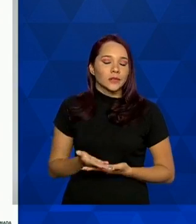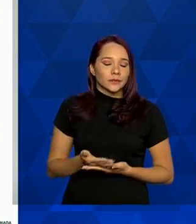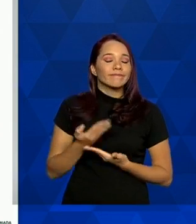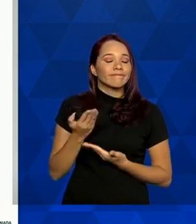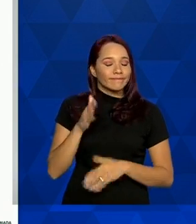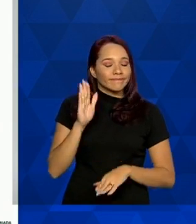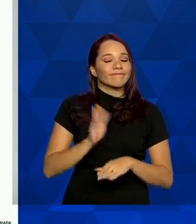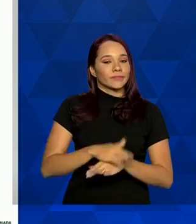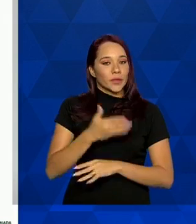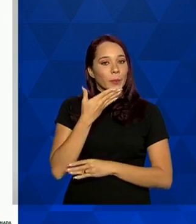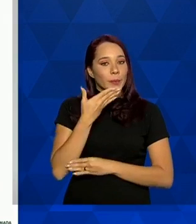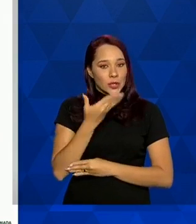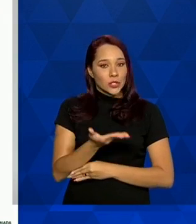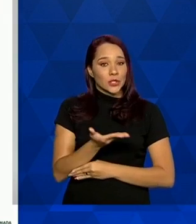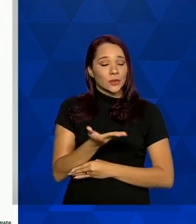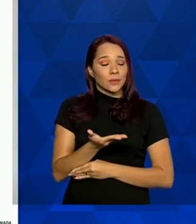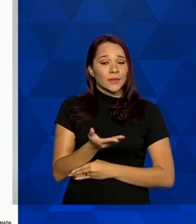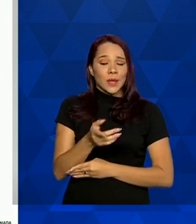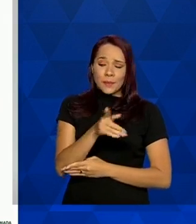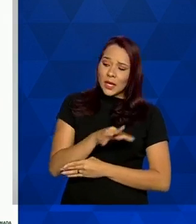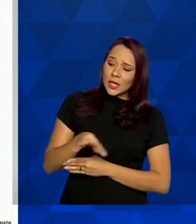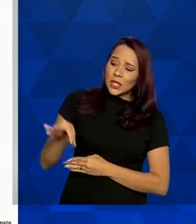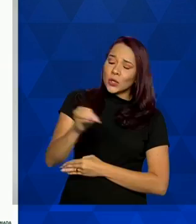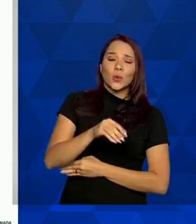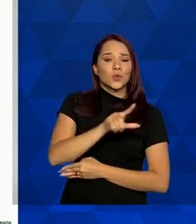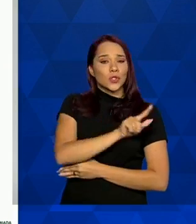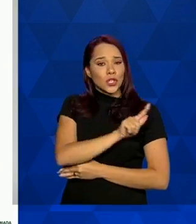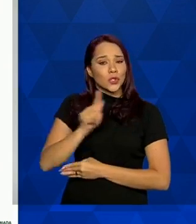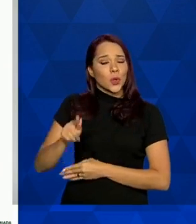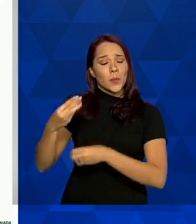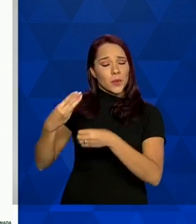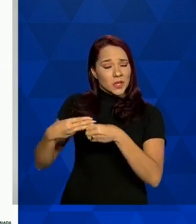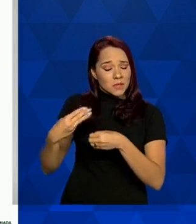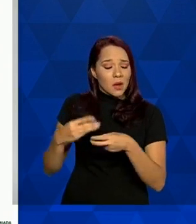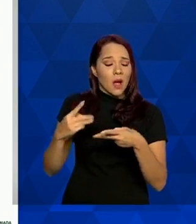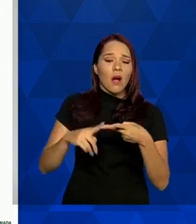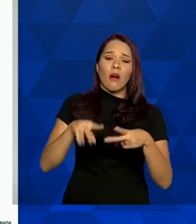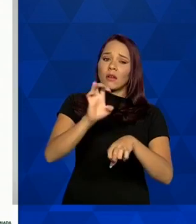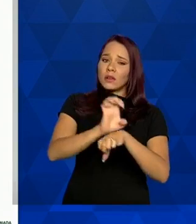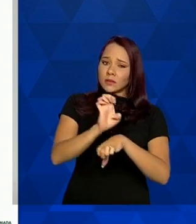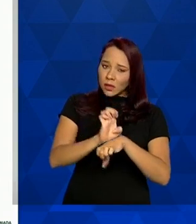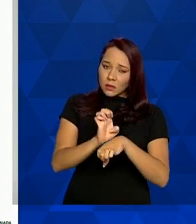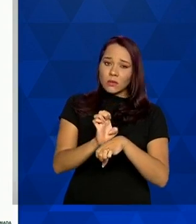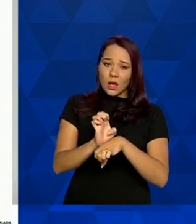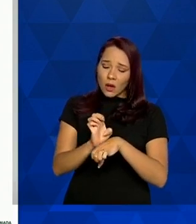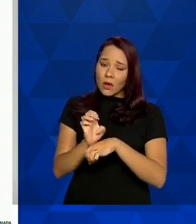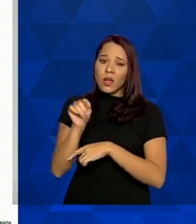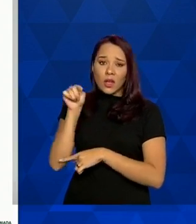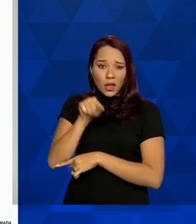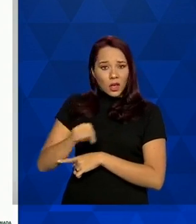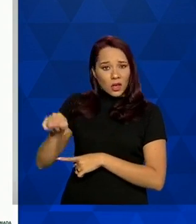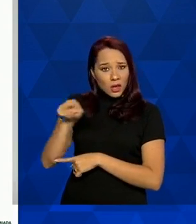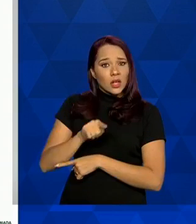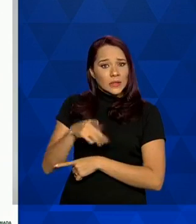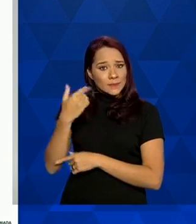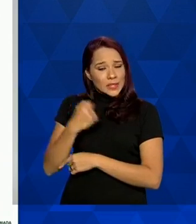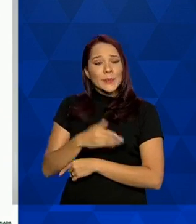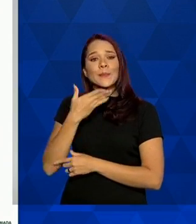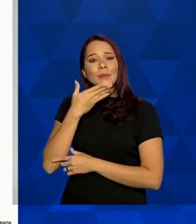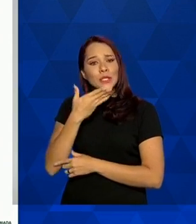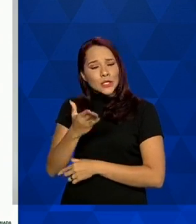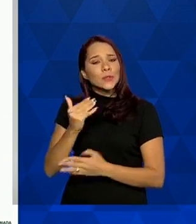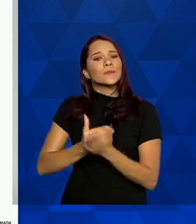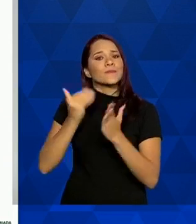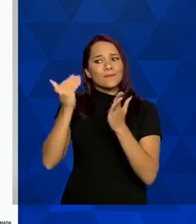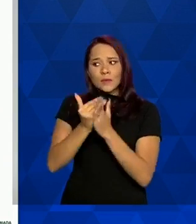essa é mais uma solicitação para que todos os gestores municipais estaduais reforcem os pedidos para